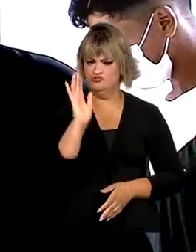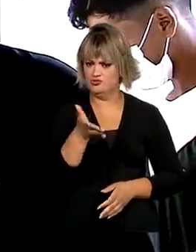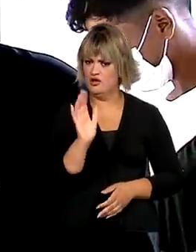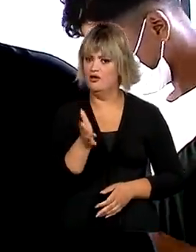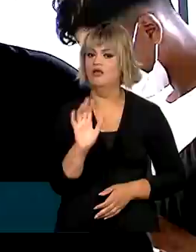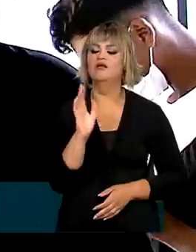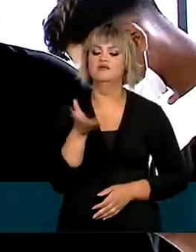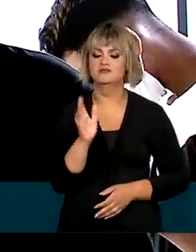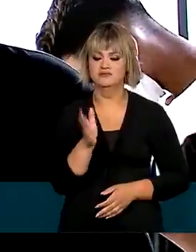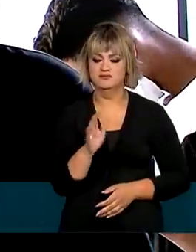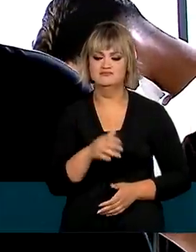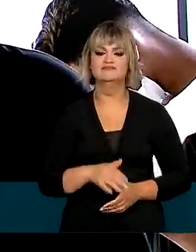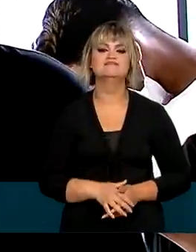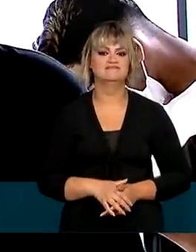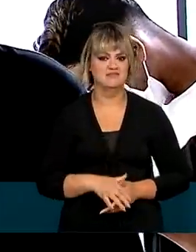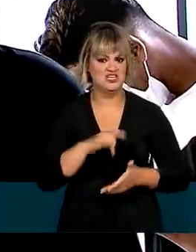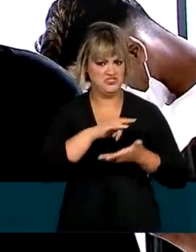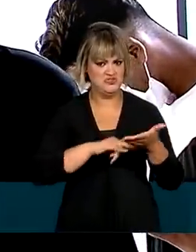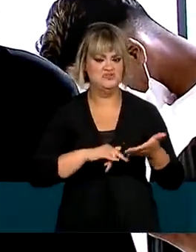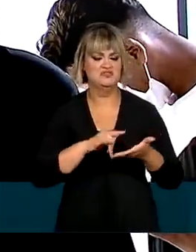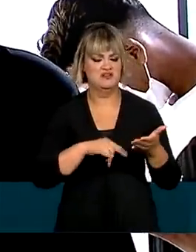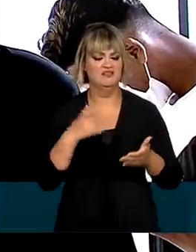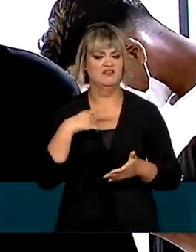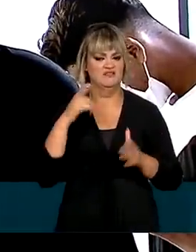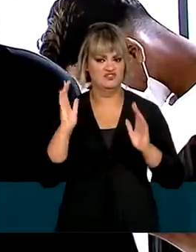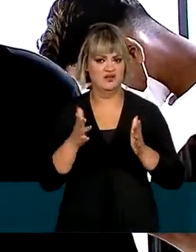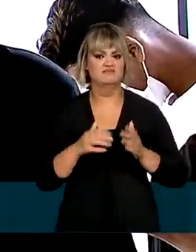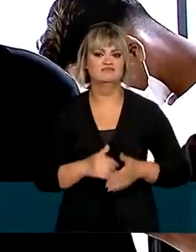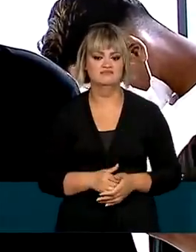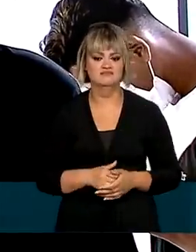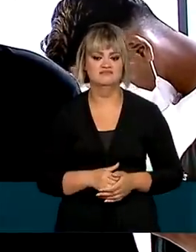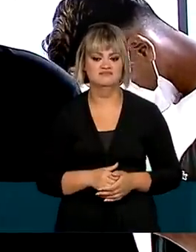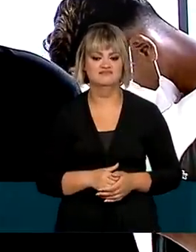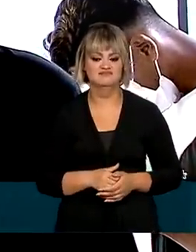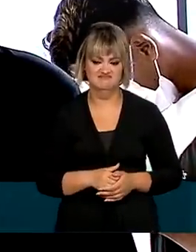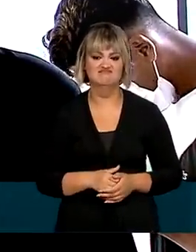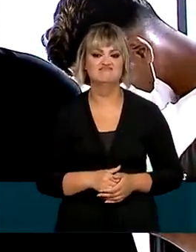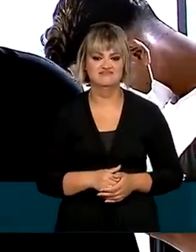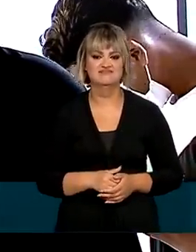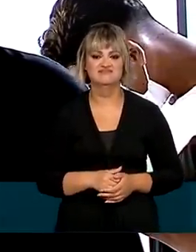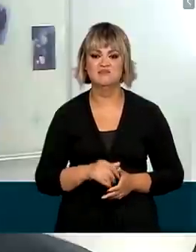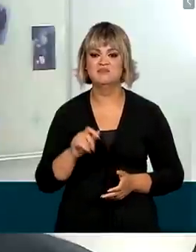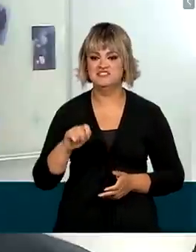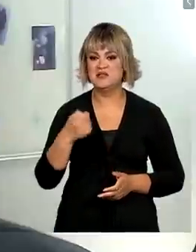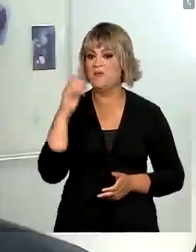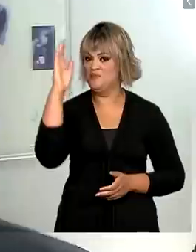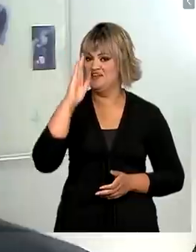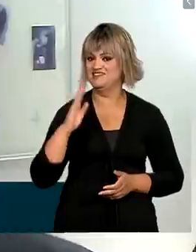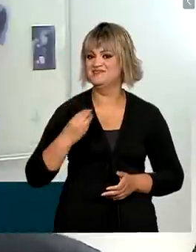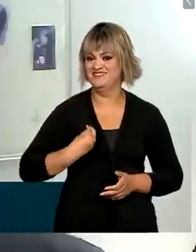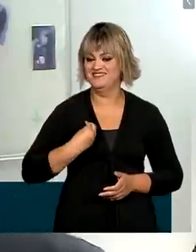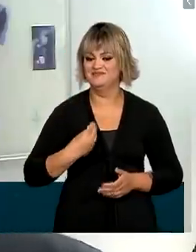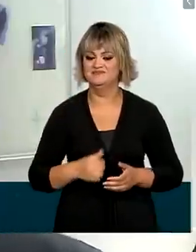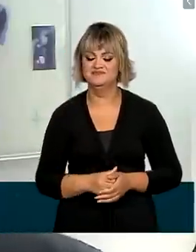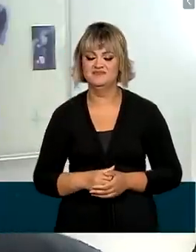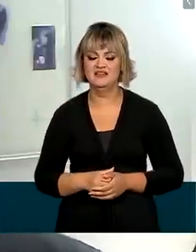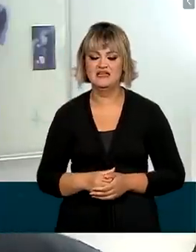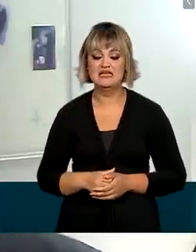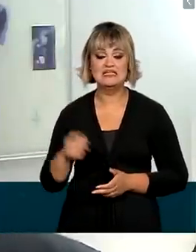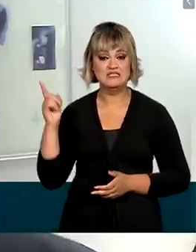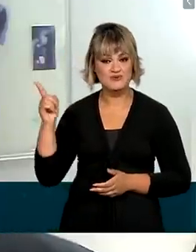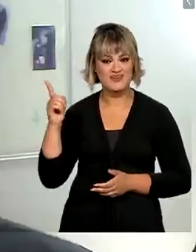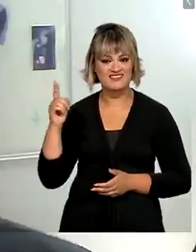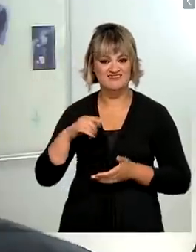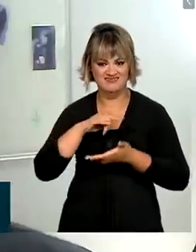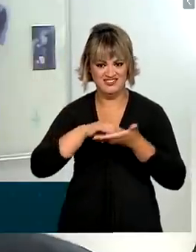registrado e mais um brasileiro. O registro civil é algo que faz